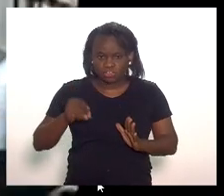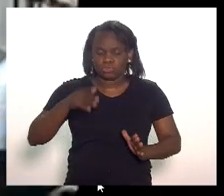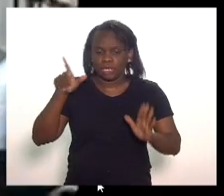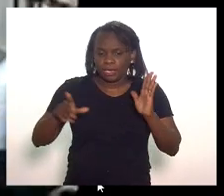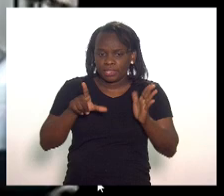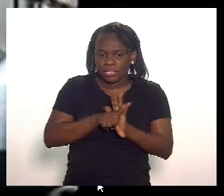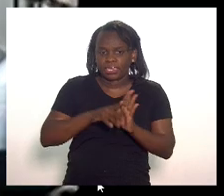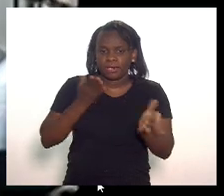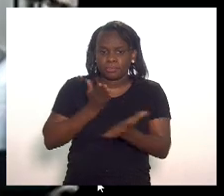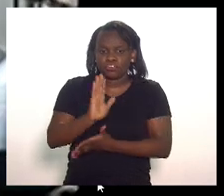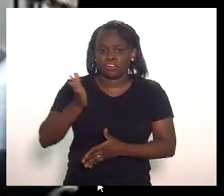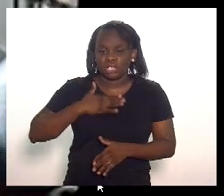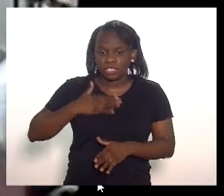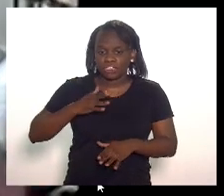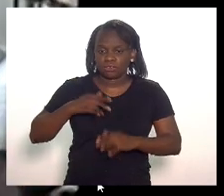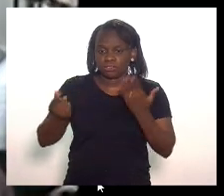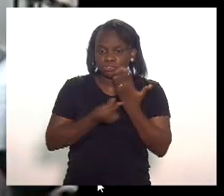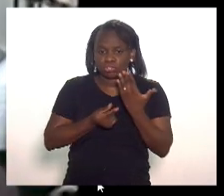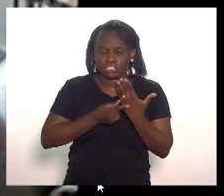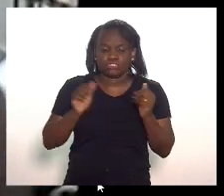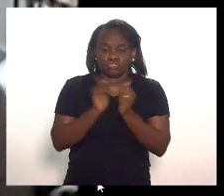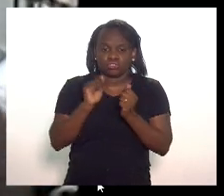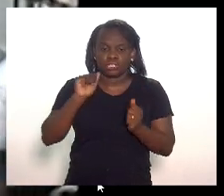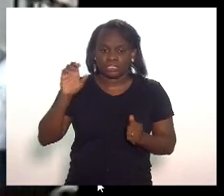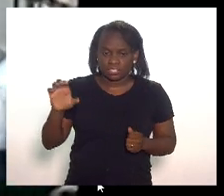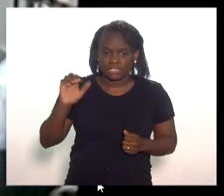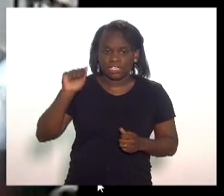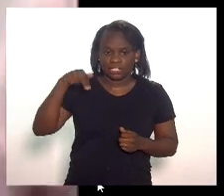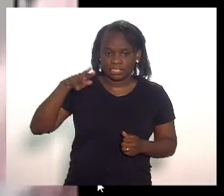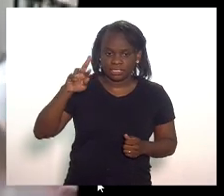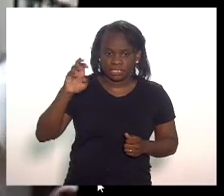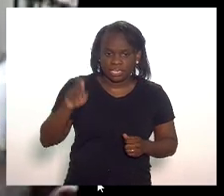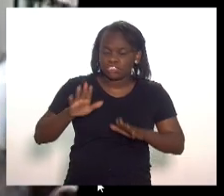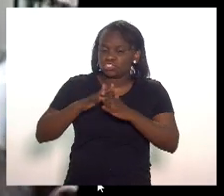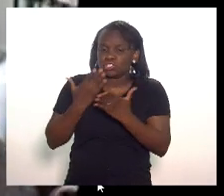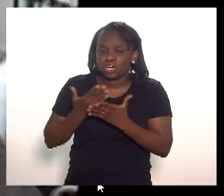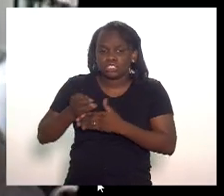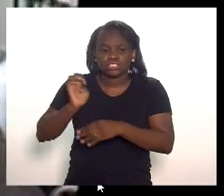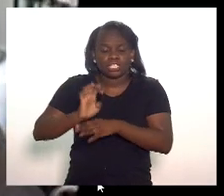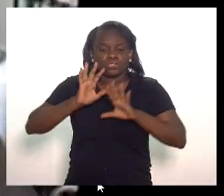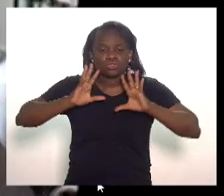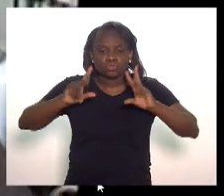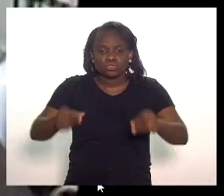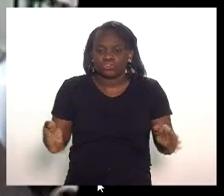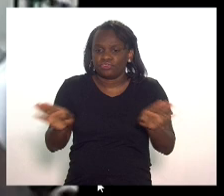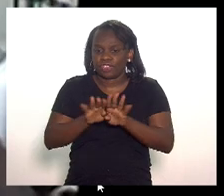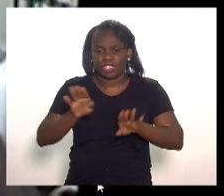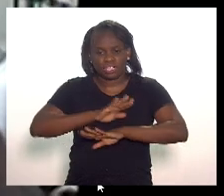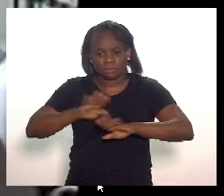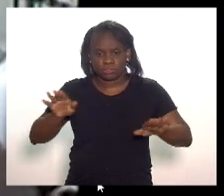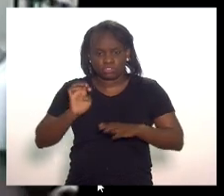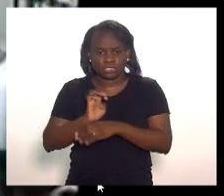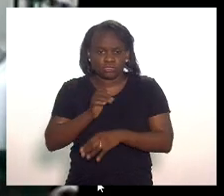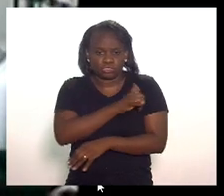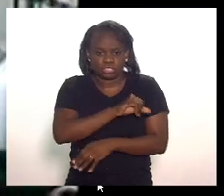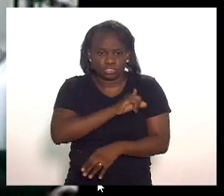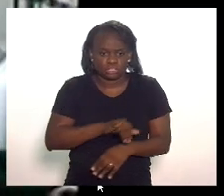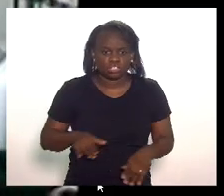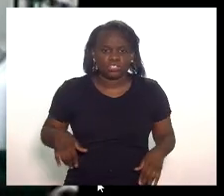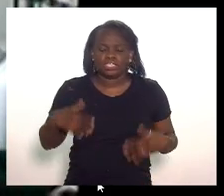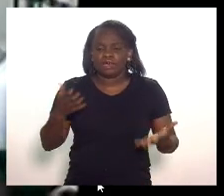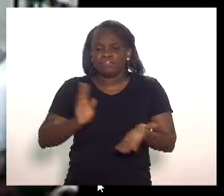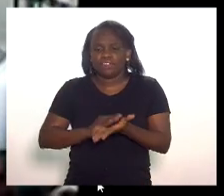uma lei de minha autoria com o presidente André Siciliano para que nenhuma escola estadual mais seja fechada no estado do Rio de Janeiro deixando